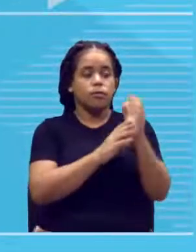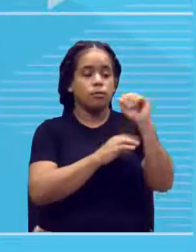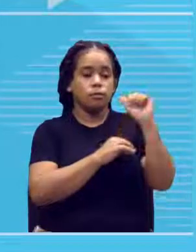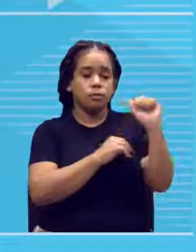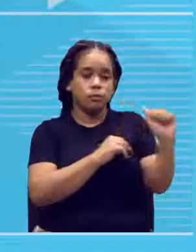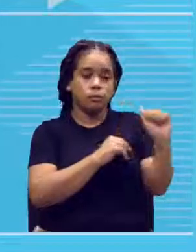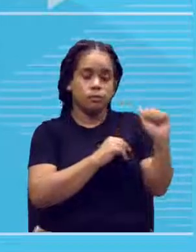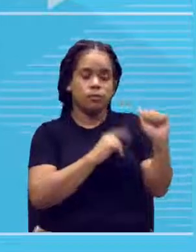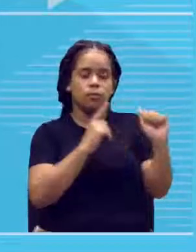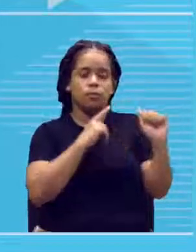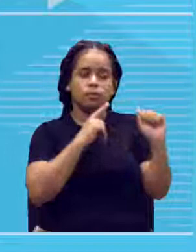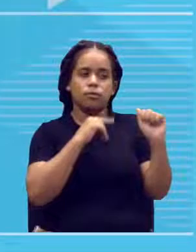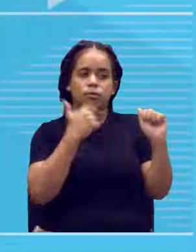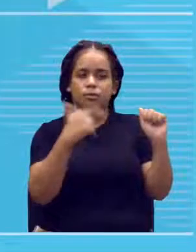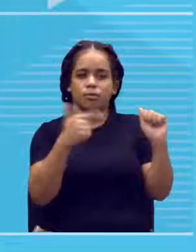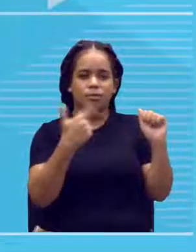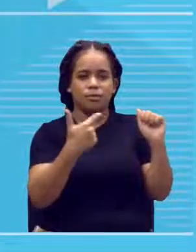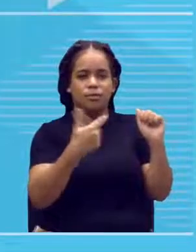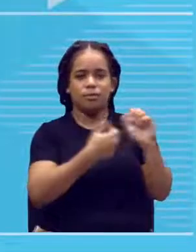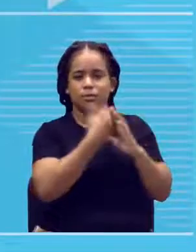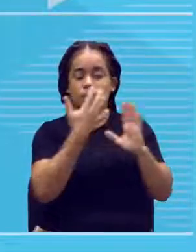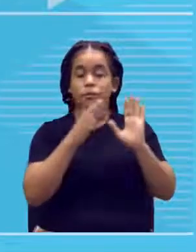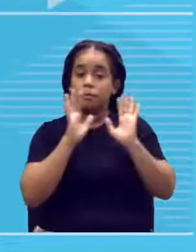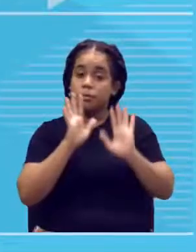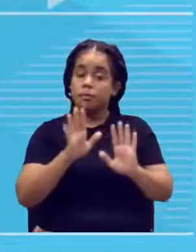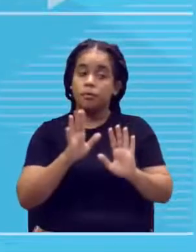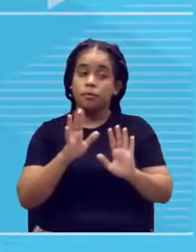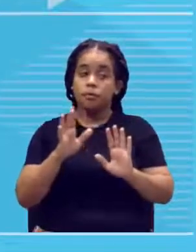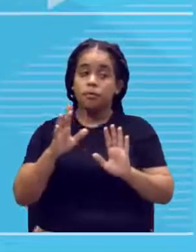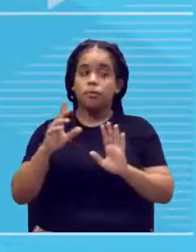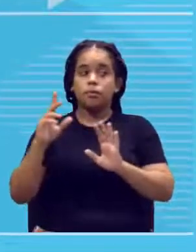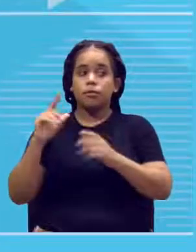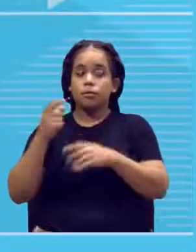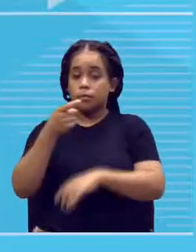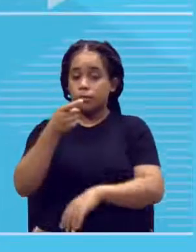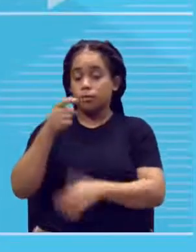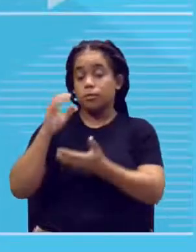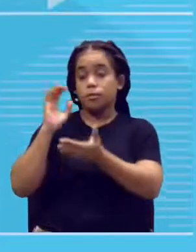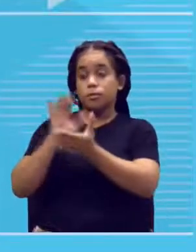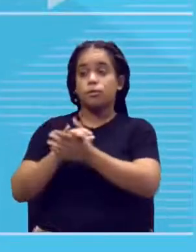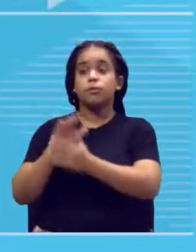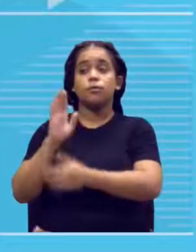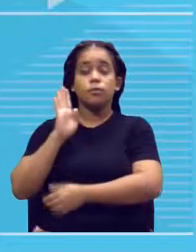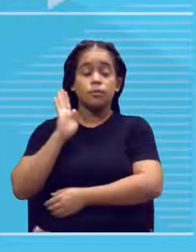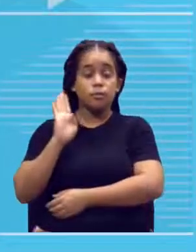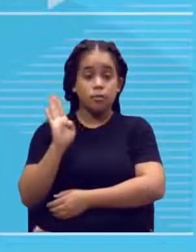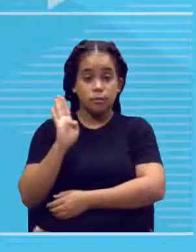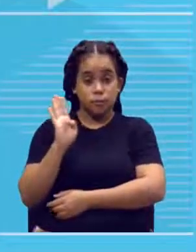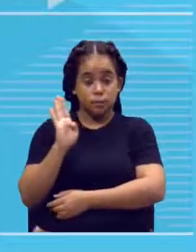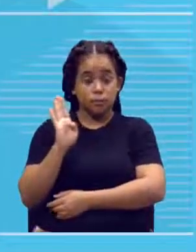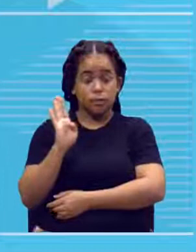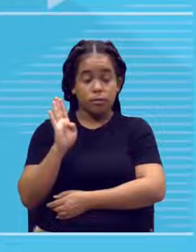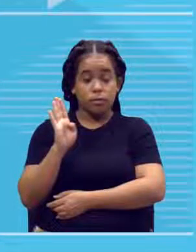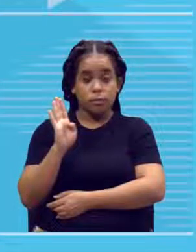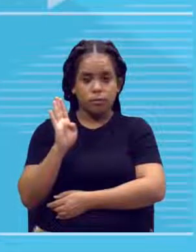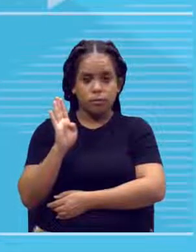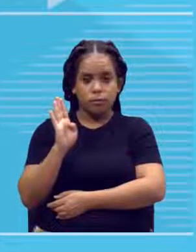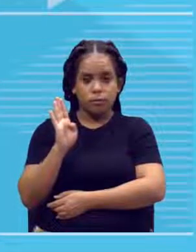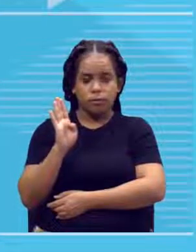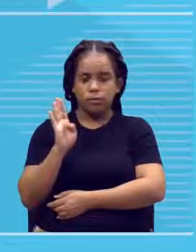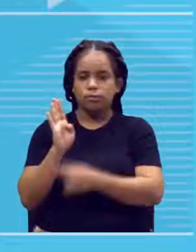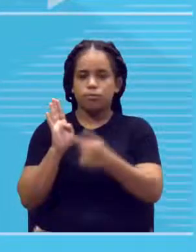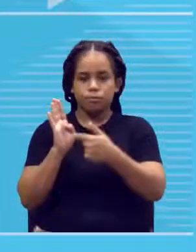características, não tem as características. Porém, com os filhos dela com o indivíduo B de bola,